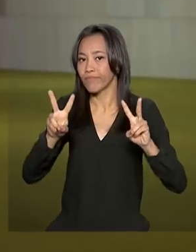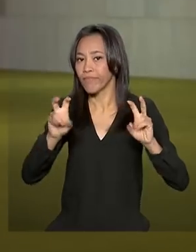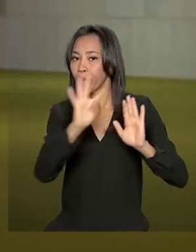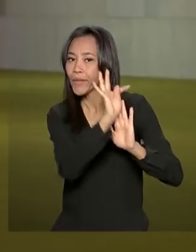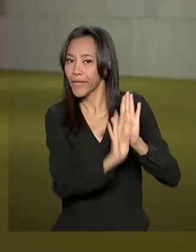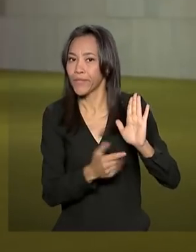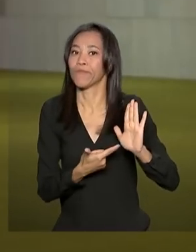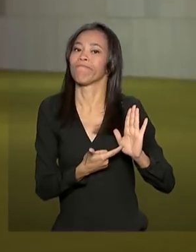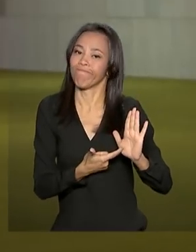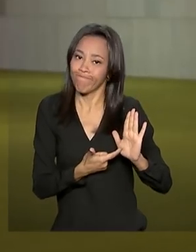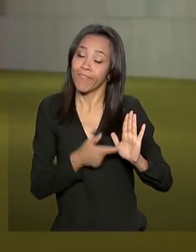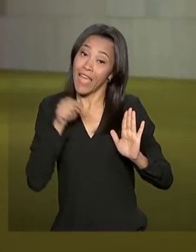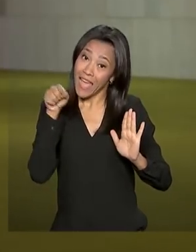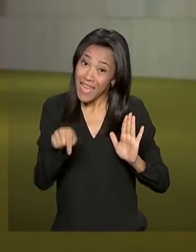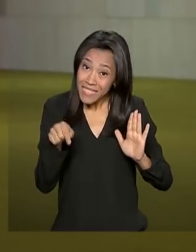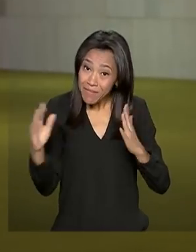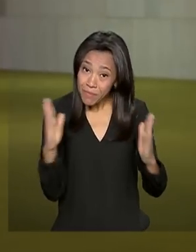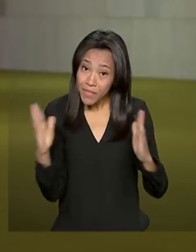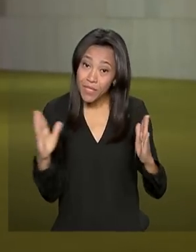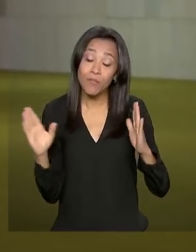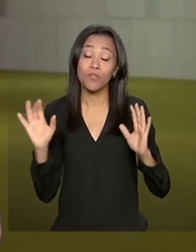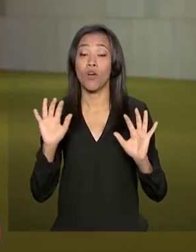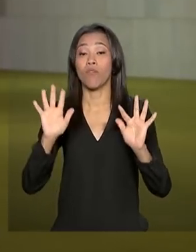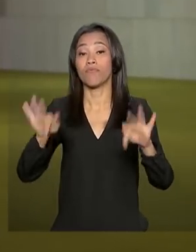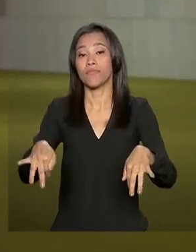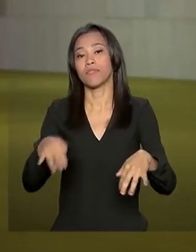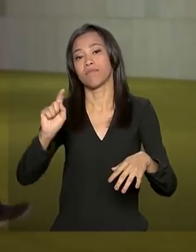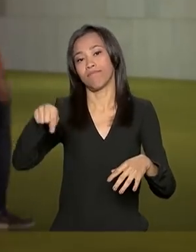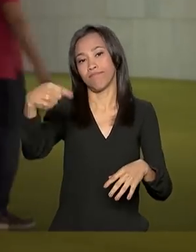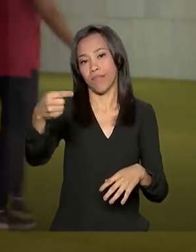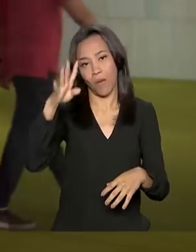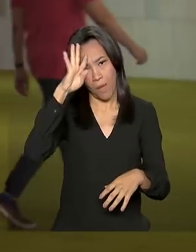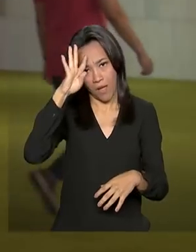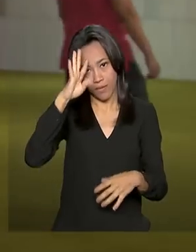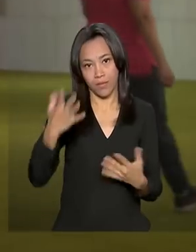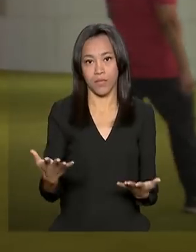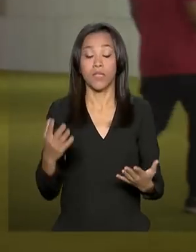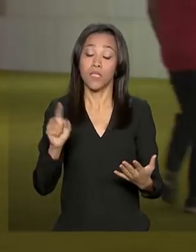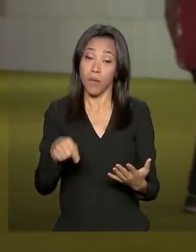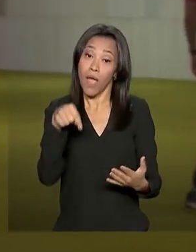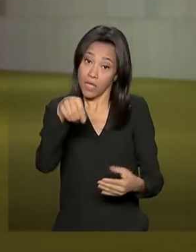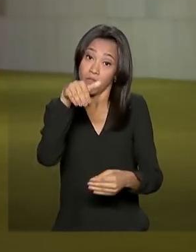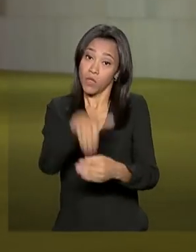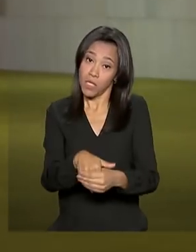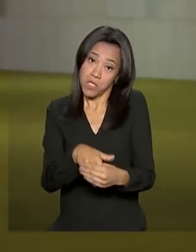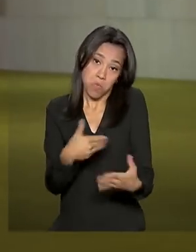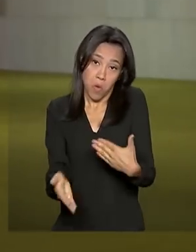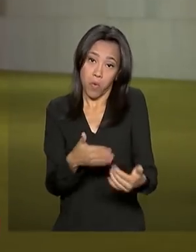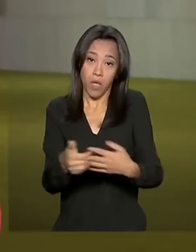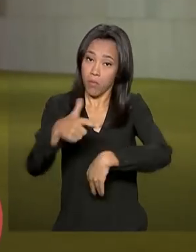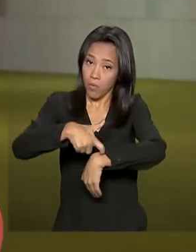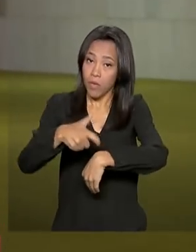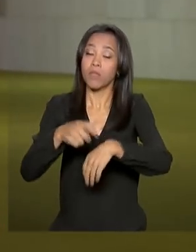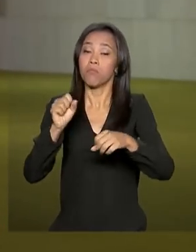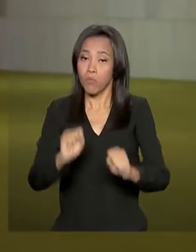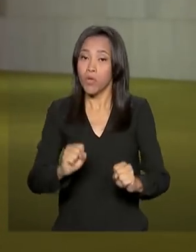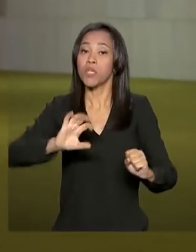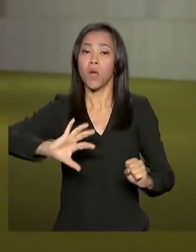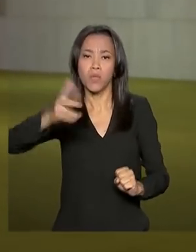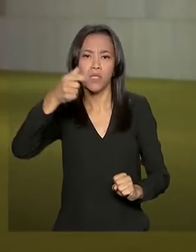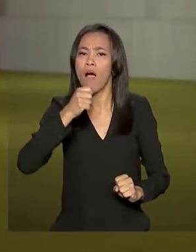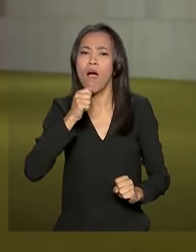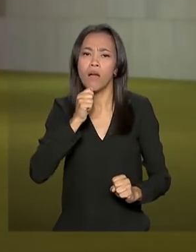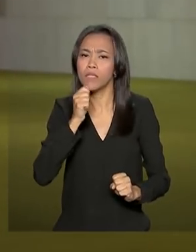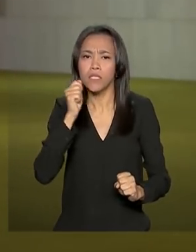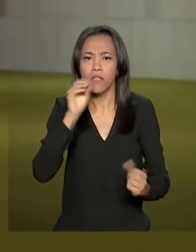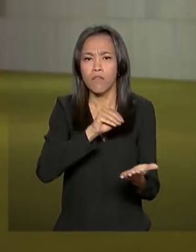fase só deve terminar na quarta-feira. Depois disso, a votação pode acontecer a qualquer momento, ainda não tem acordo,